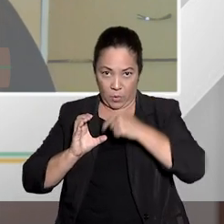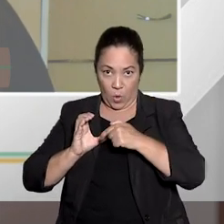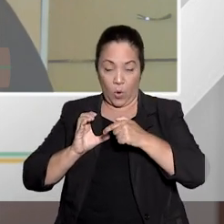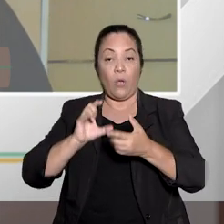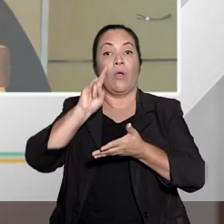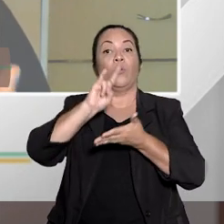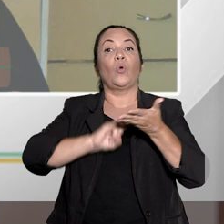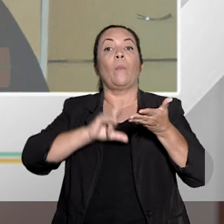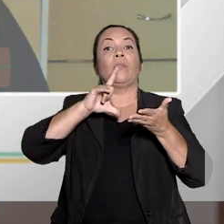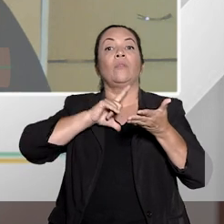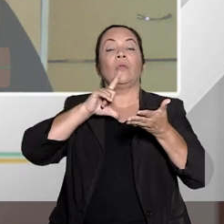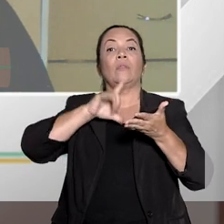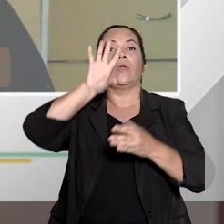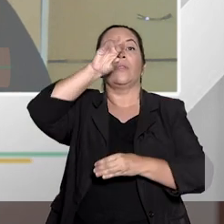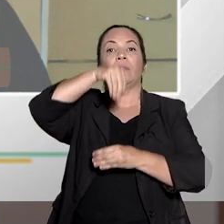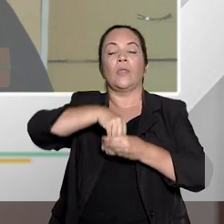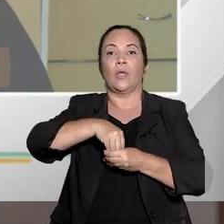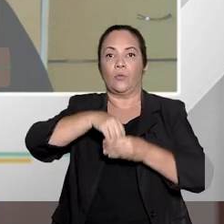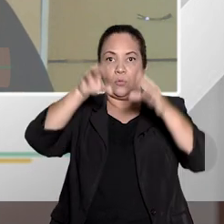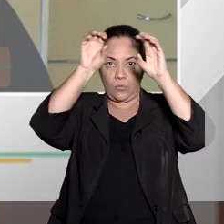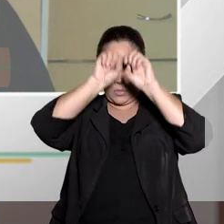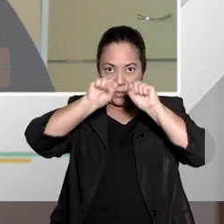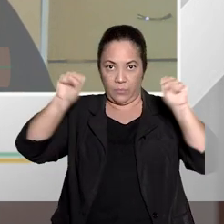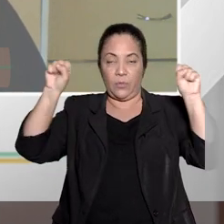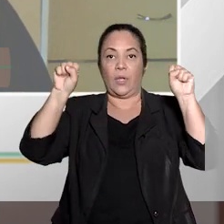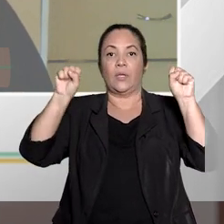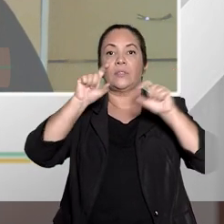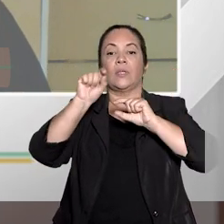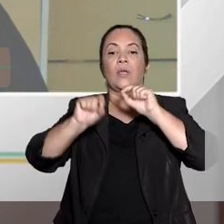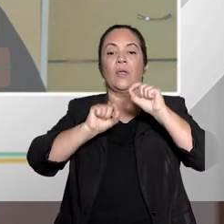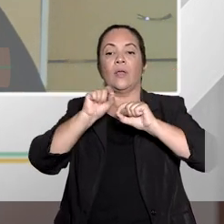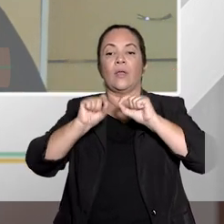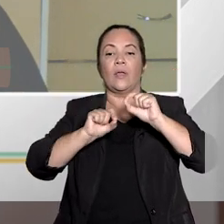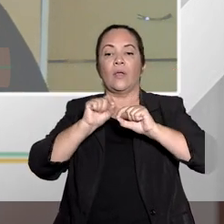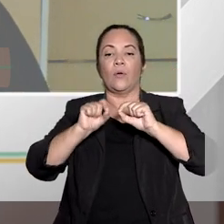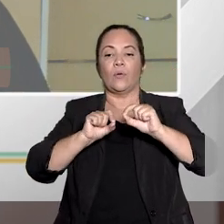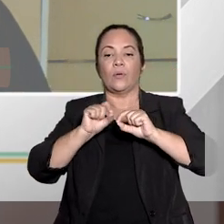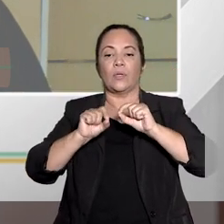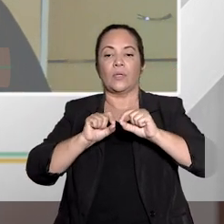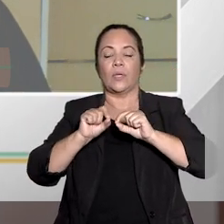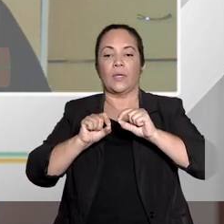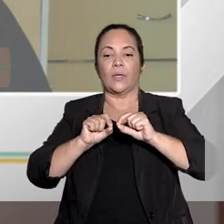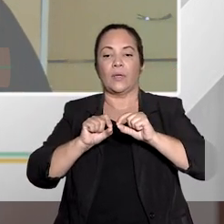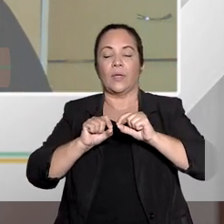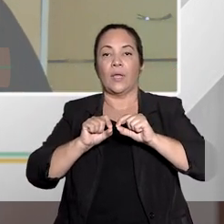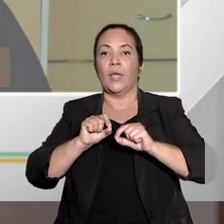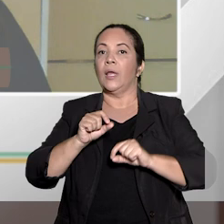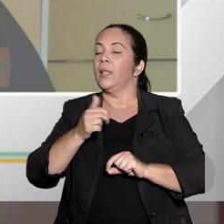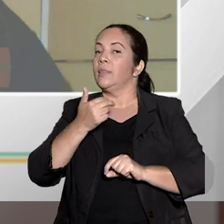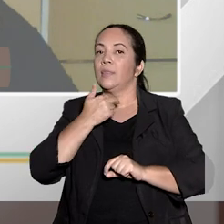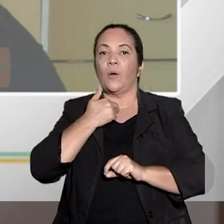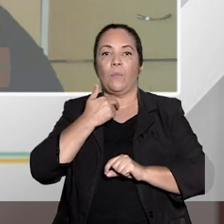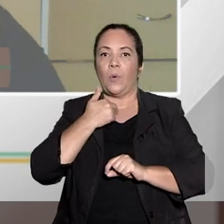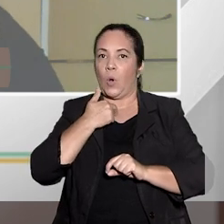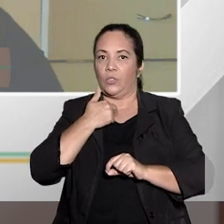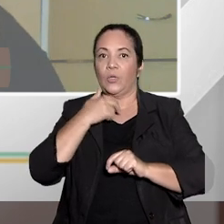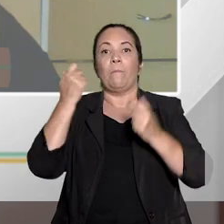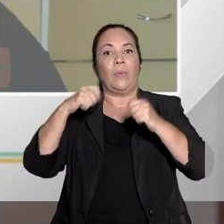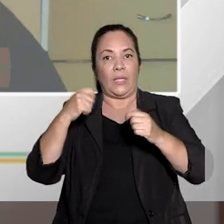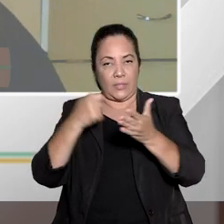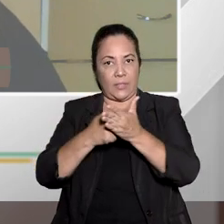tribunais, e a gente tem muitas decisões nesse sentido, é de não conhecimento do habeas corpus apócrifo.